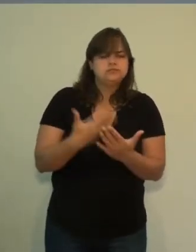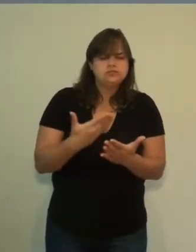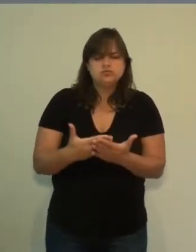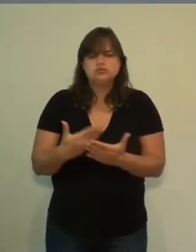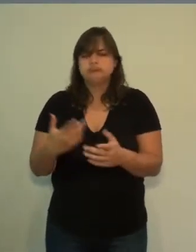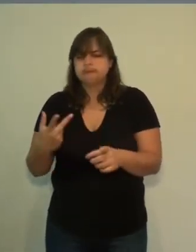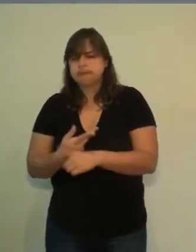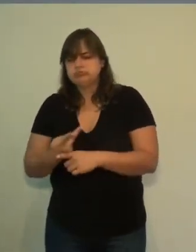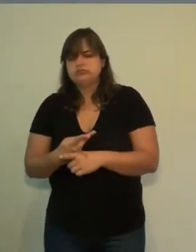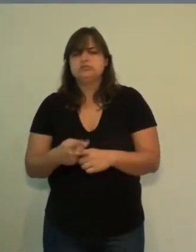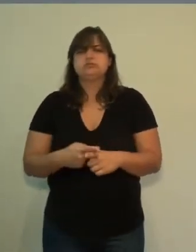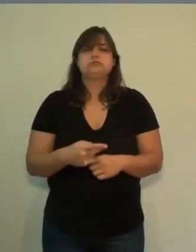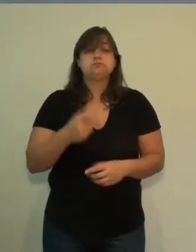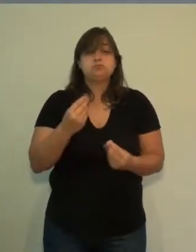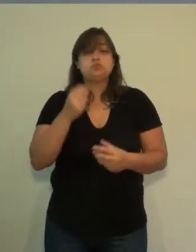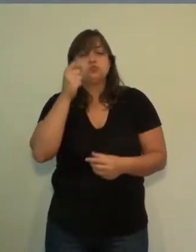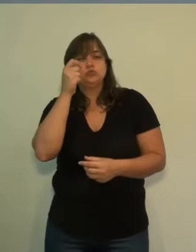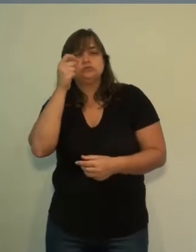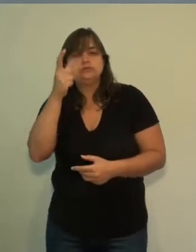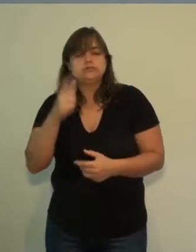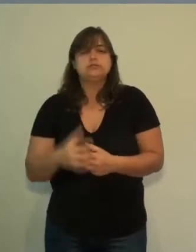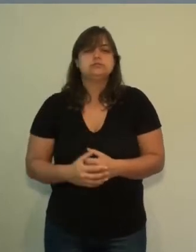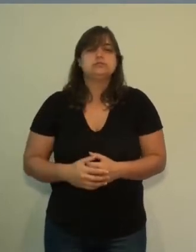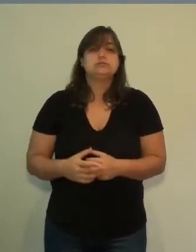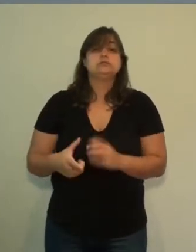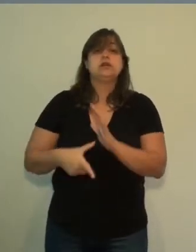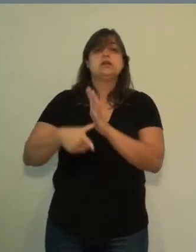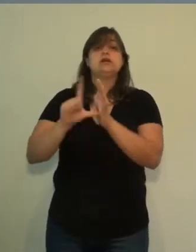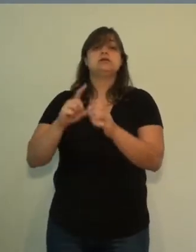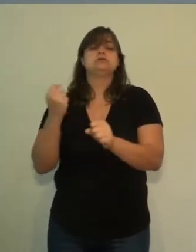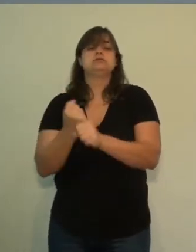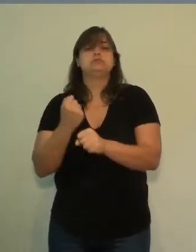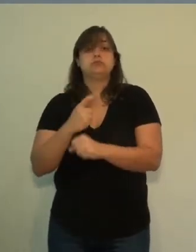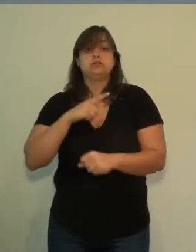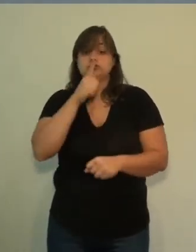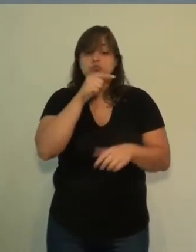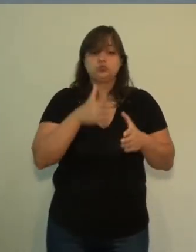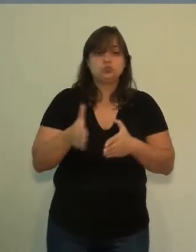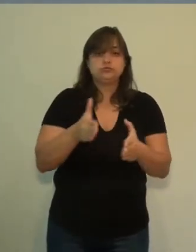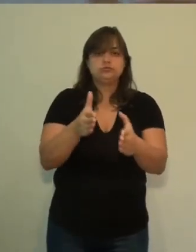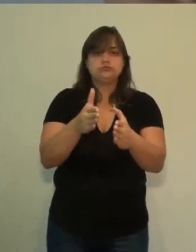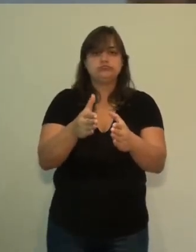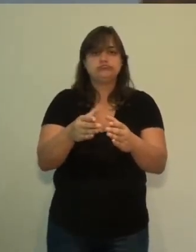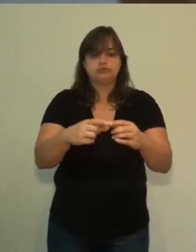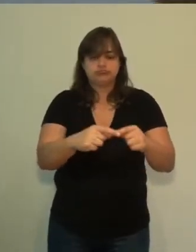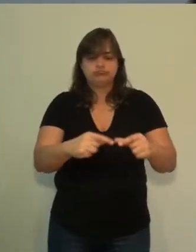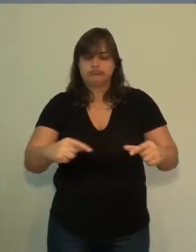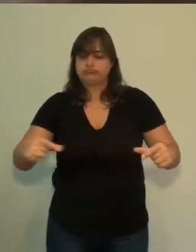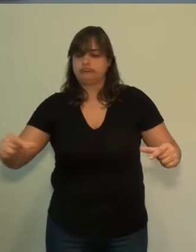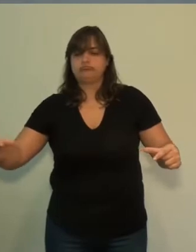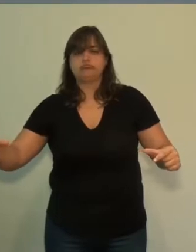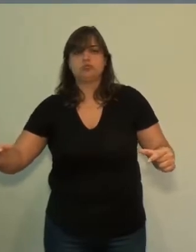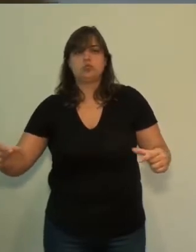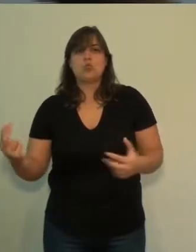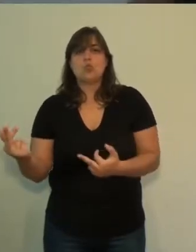nós descobrimos de uma maneira muito interessante que antes da Catedral ser construída havia um rio que atravessava, como se